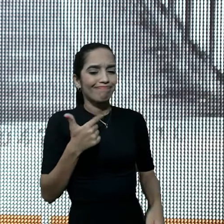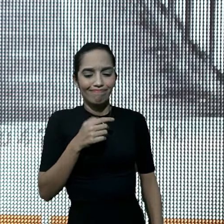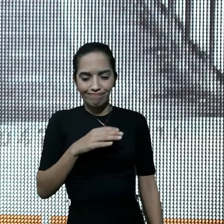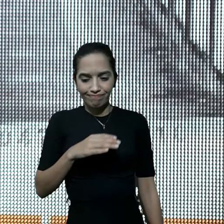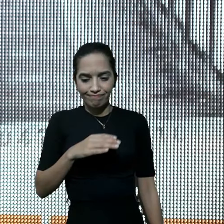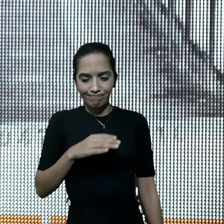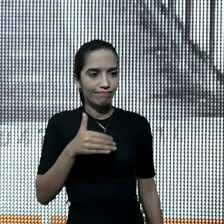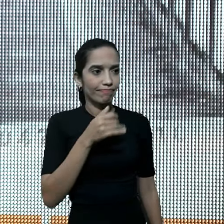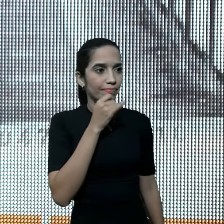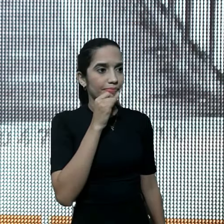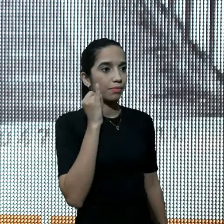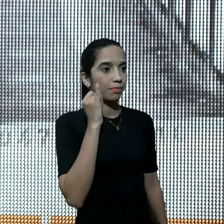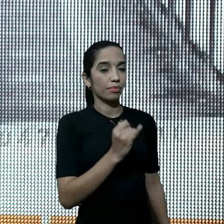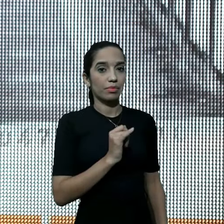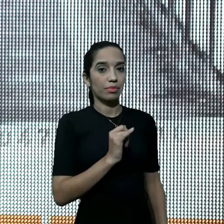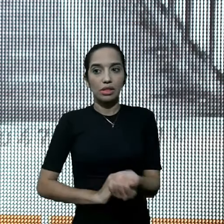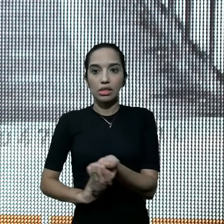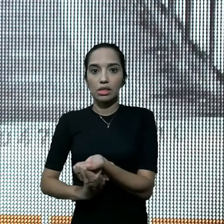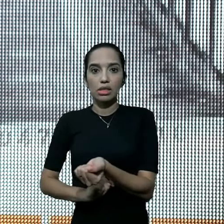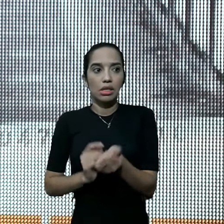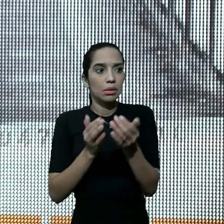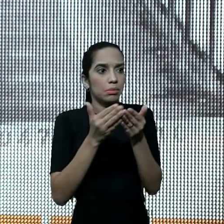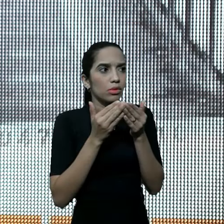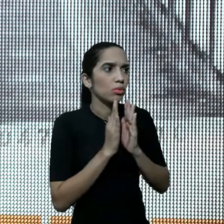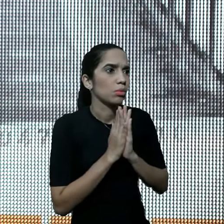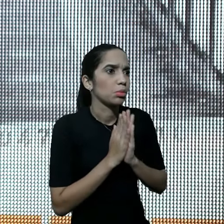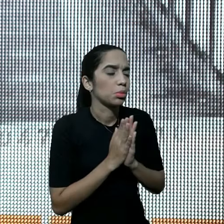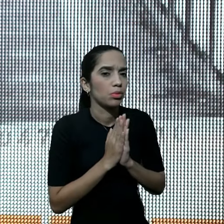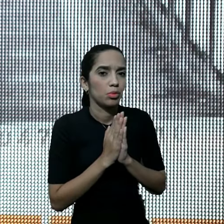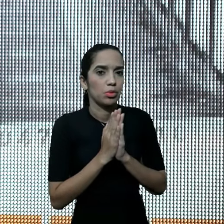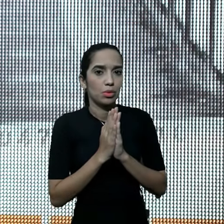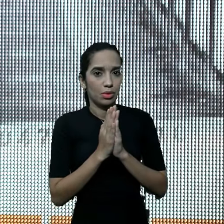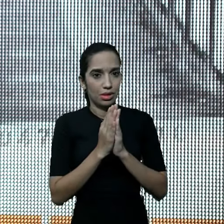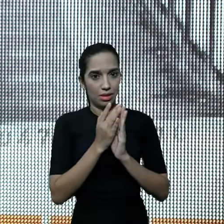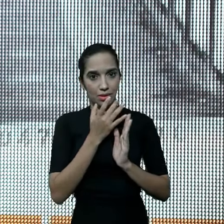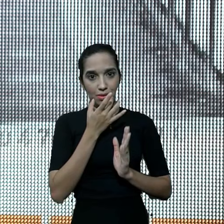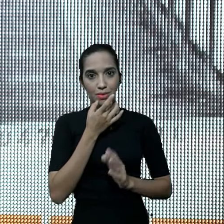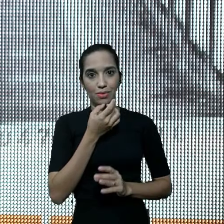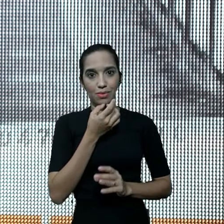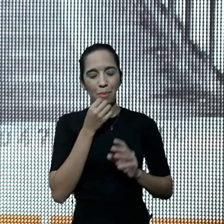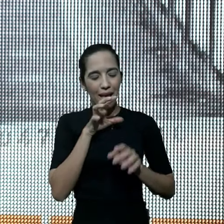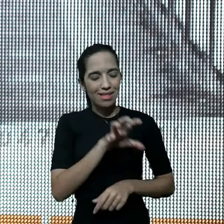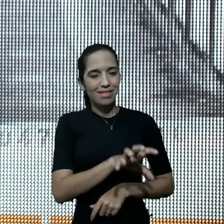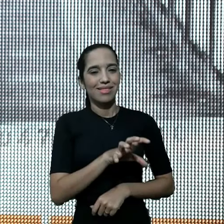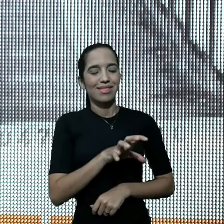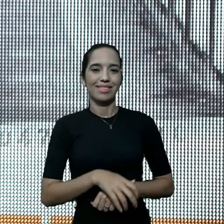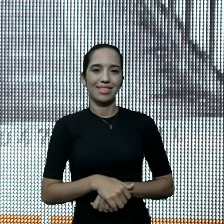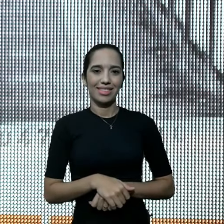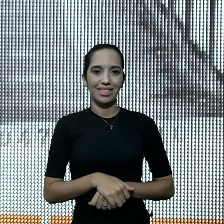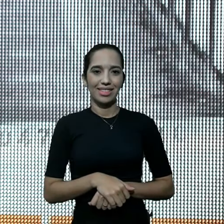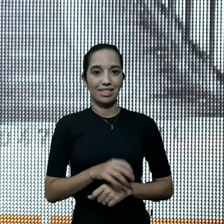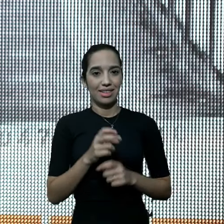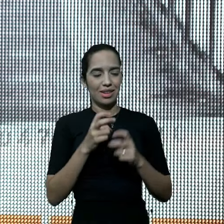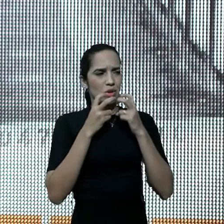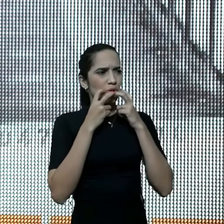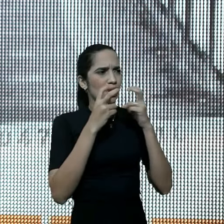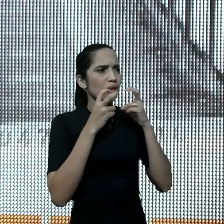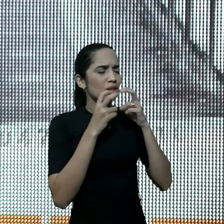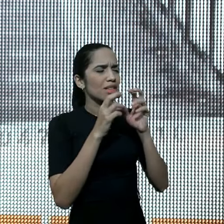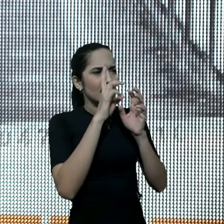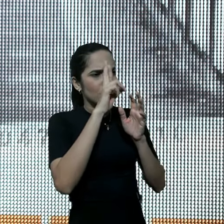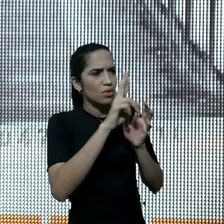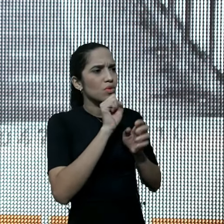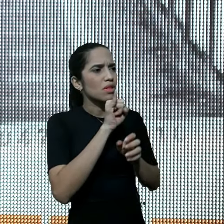direito, você está ali, meio que pedindo licença, esses homens estavam assim de longe, clamaram, Senhor, se o Senhor